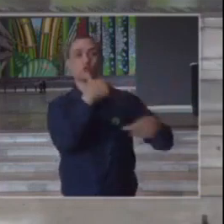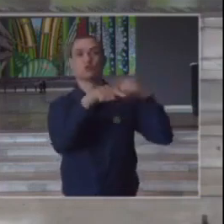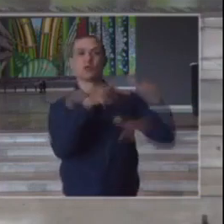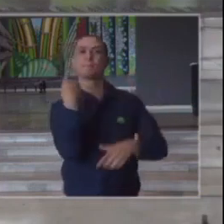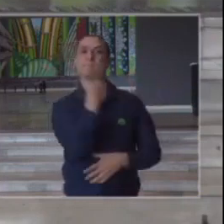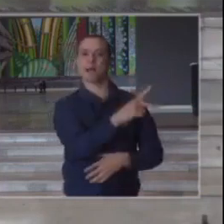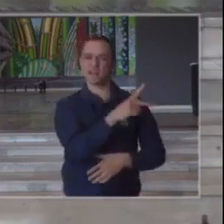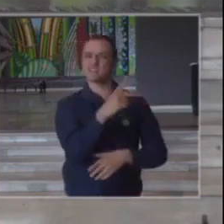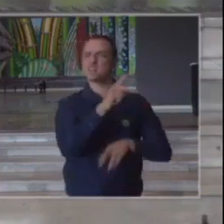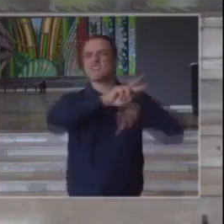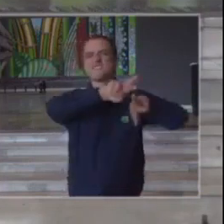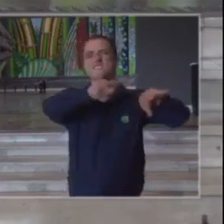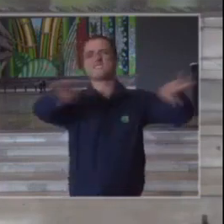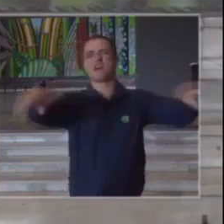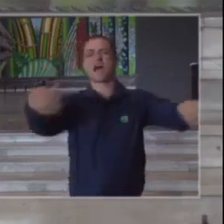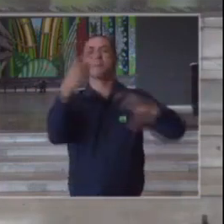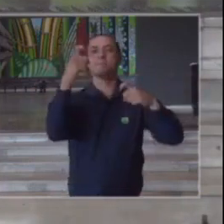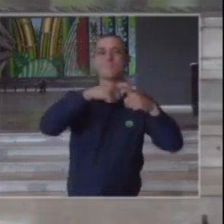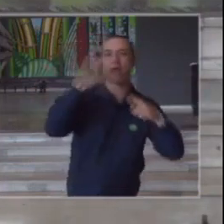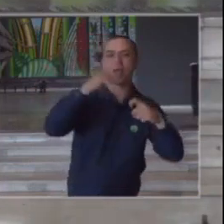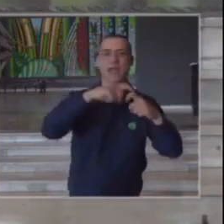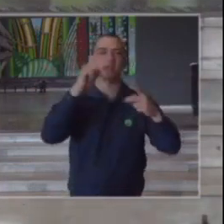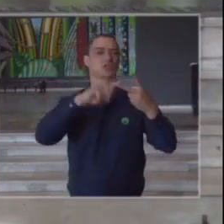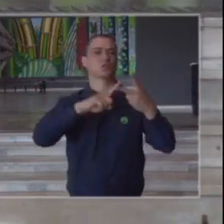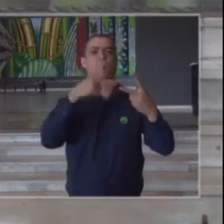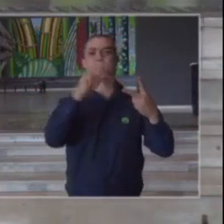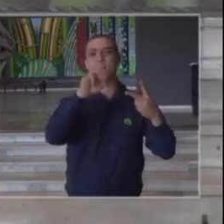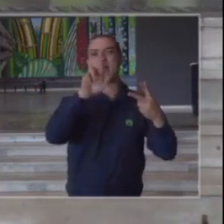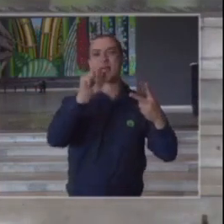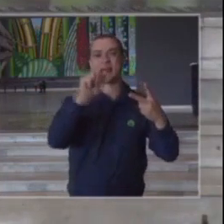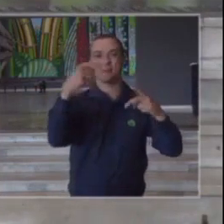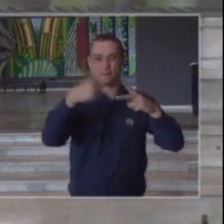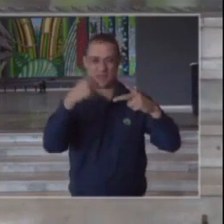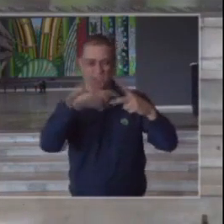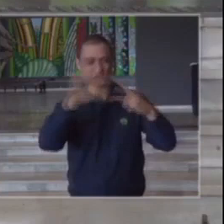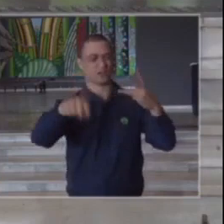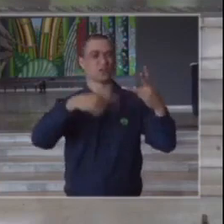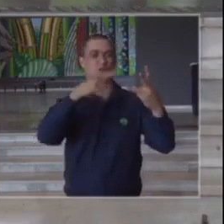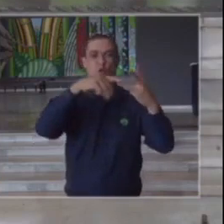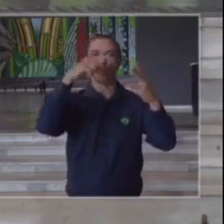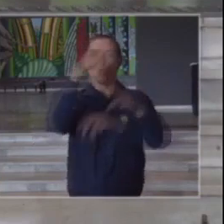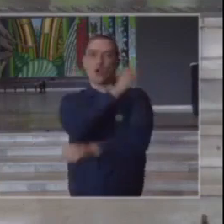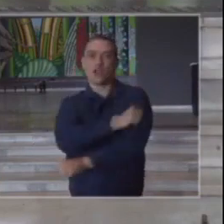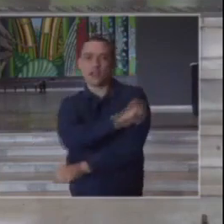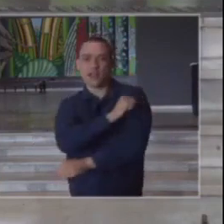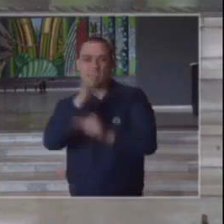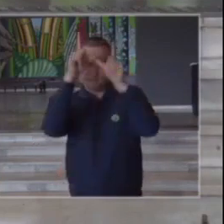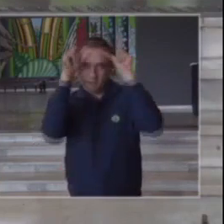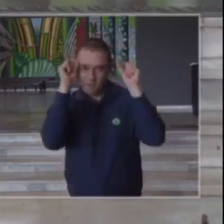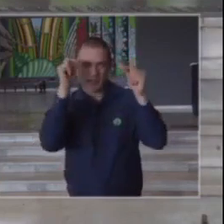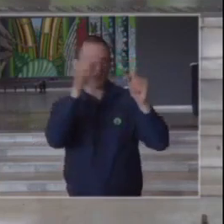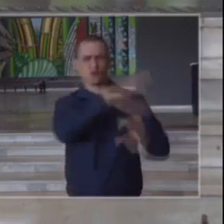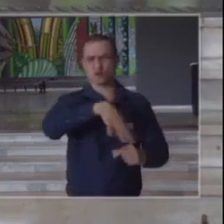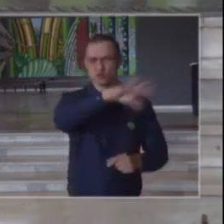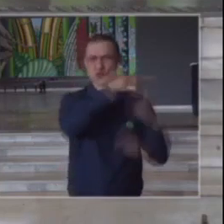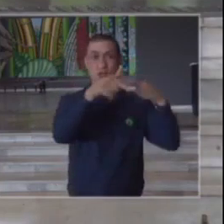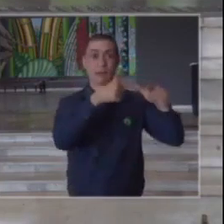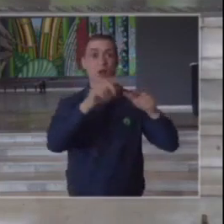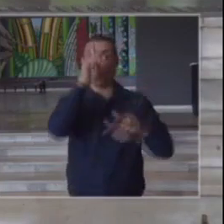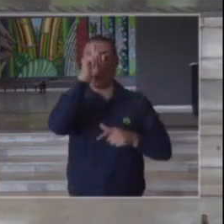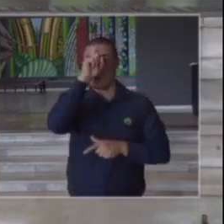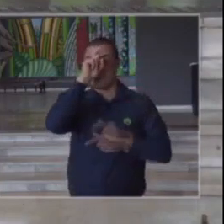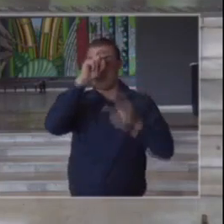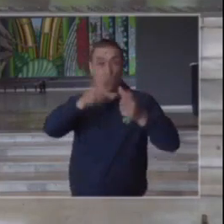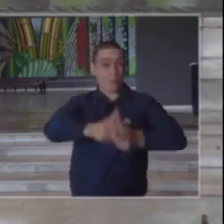trabalho que centenas de médicos paramédicos enfermeiros e colaboradores do maior complexo hospitalar do